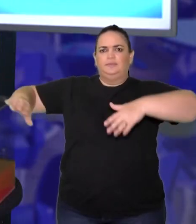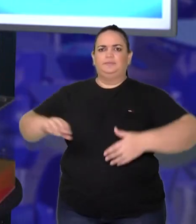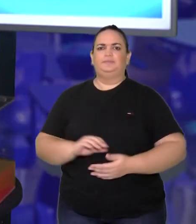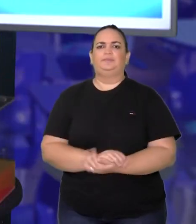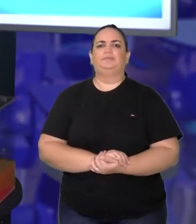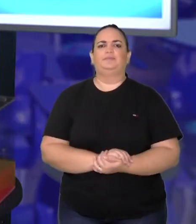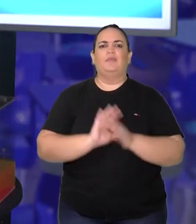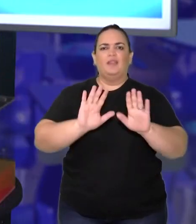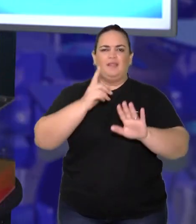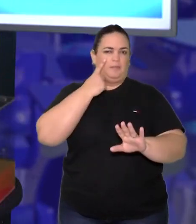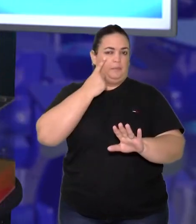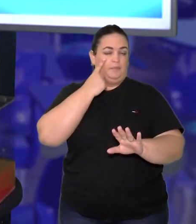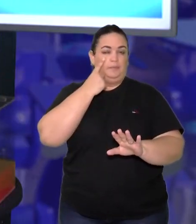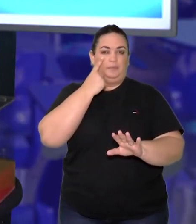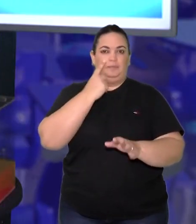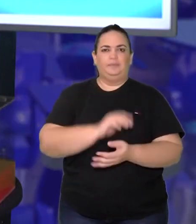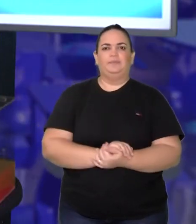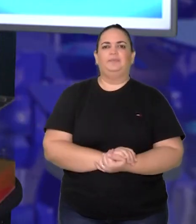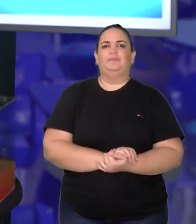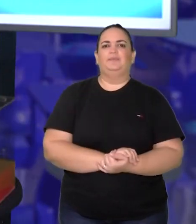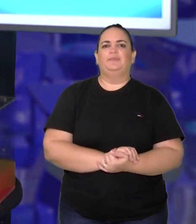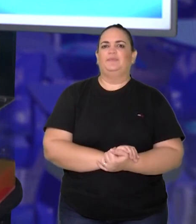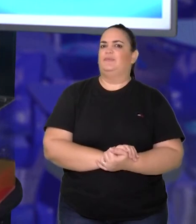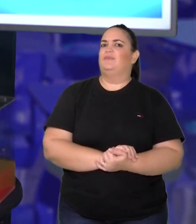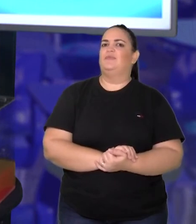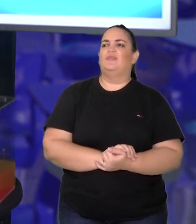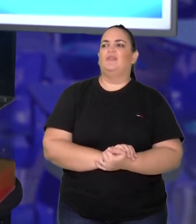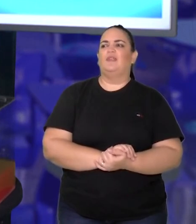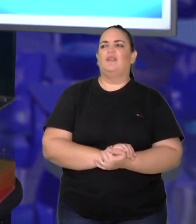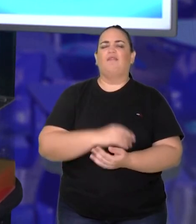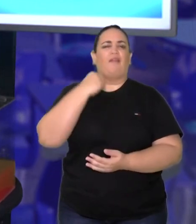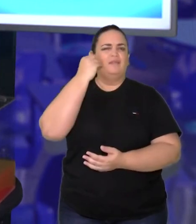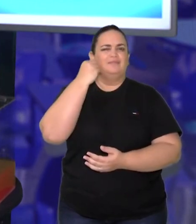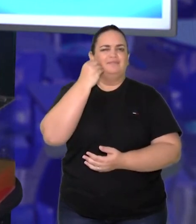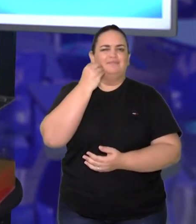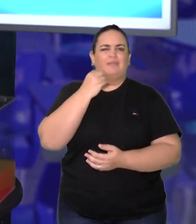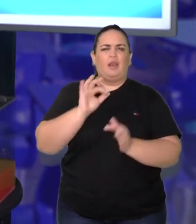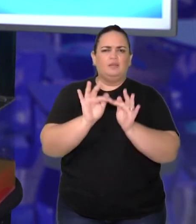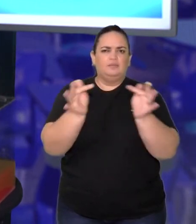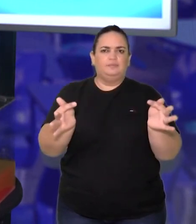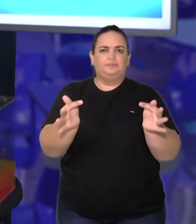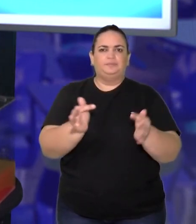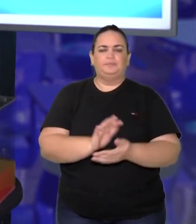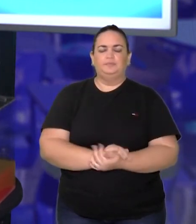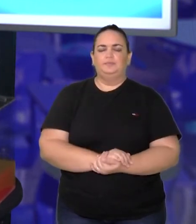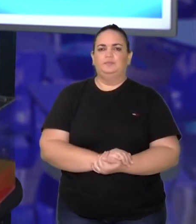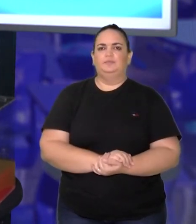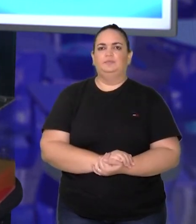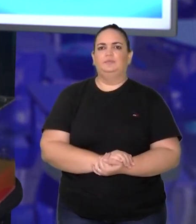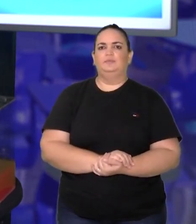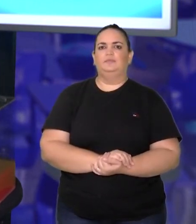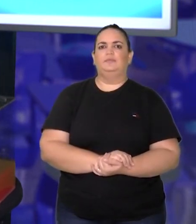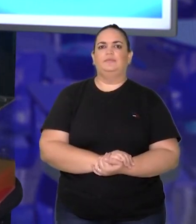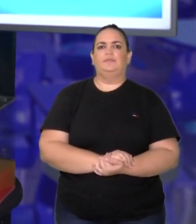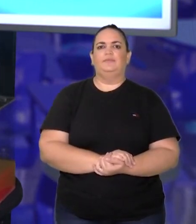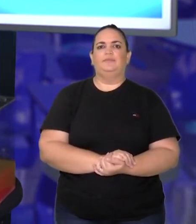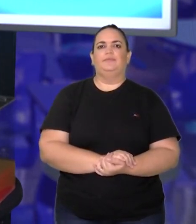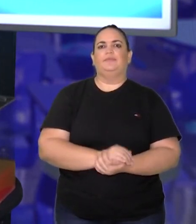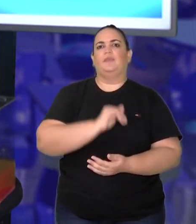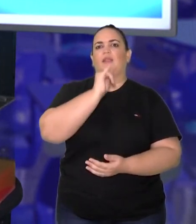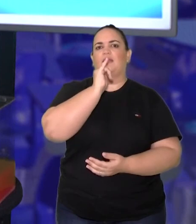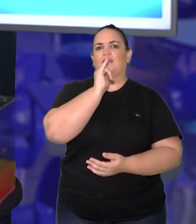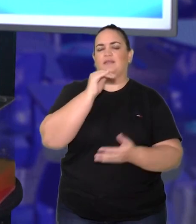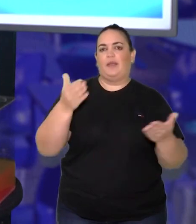conferir isso através desse pequeno experimento aqui. E, aqui a seguinte situação.